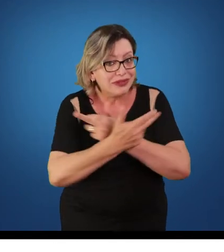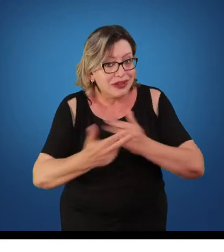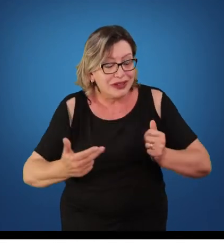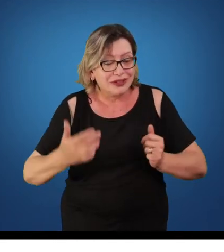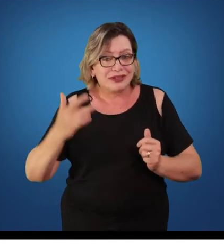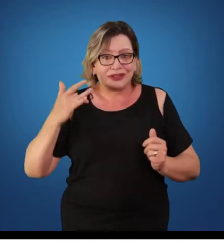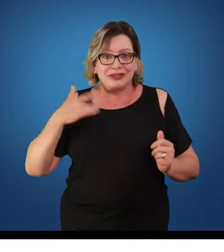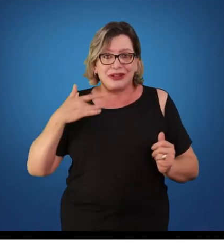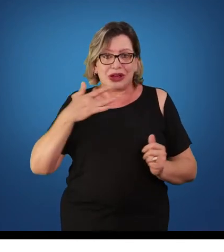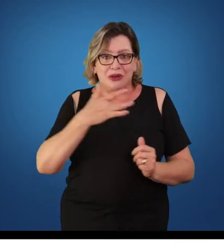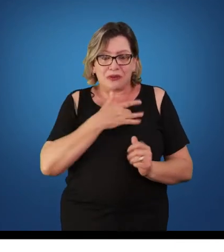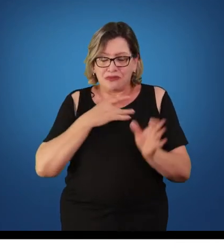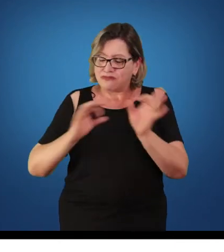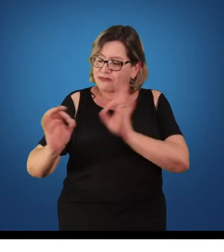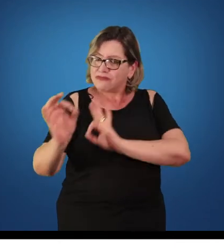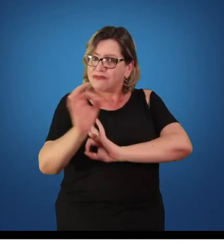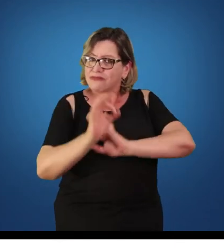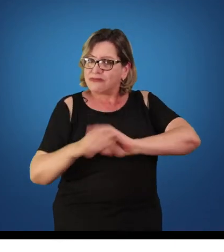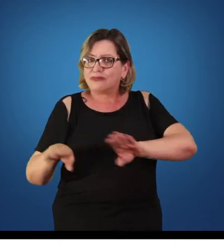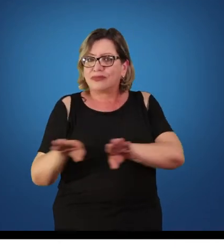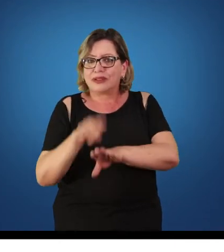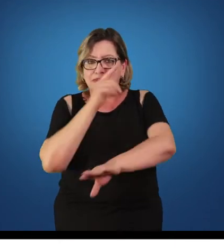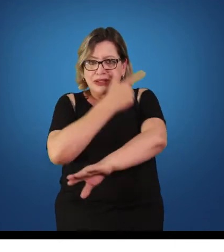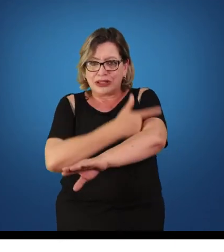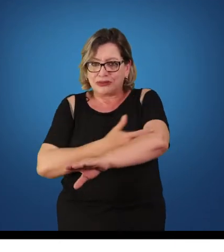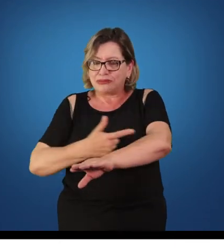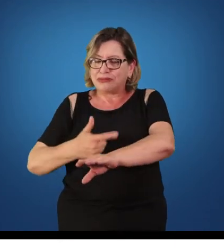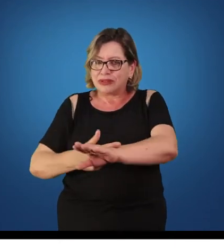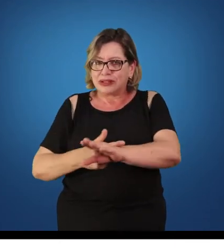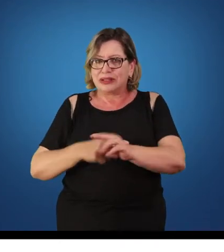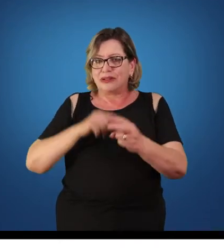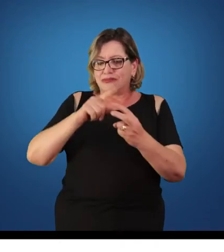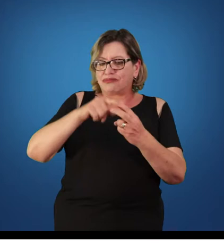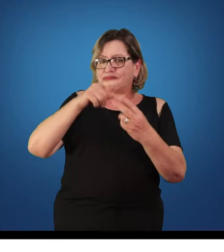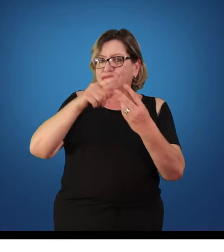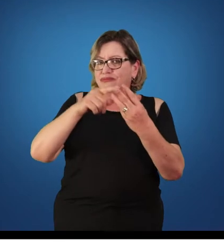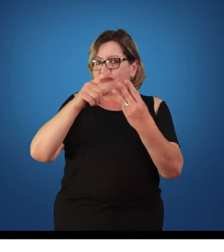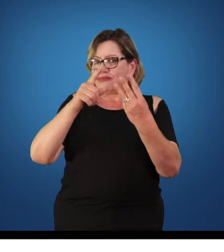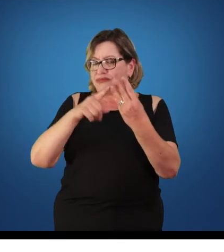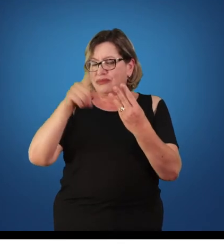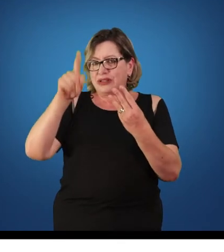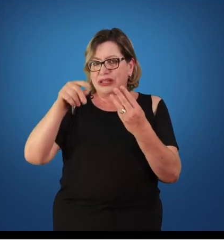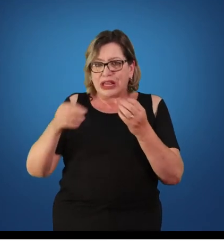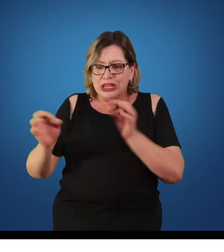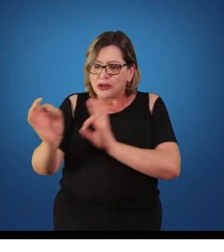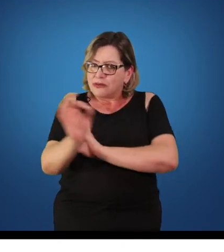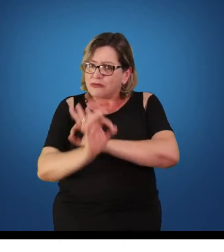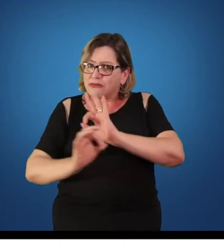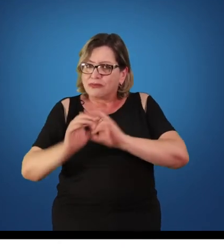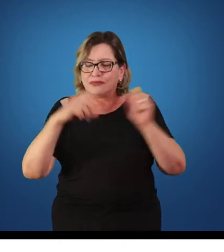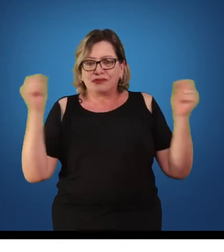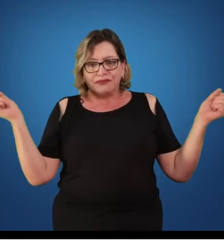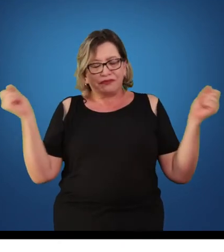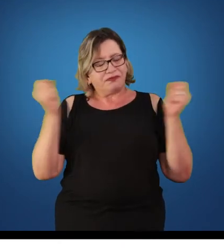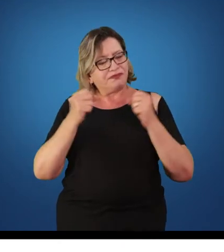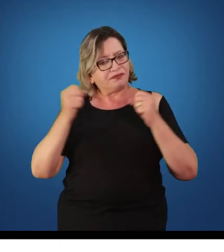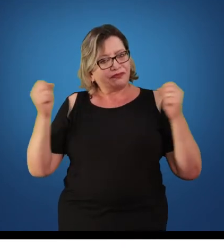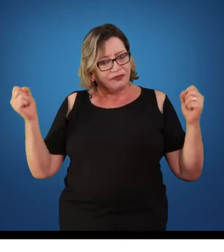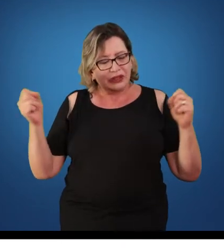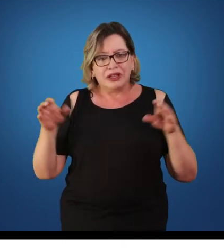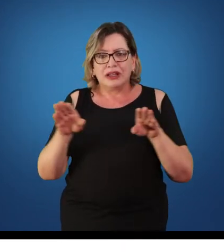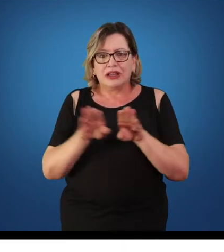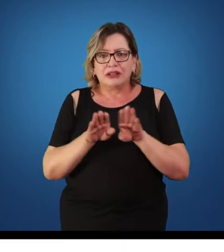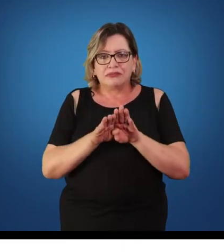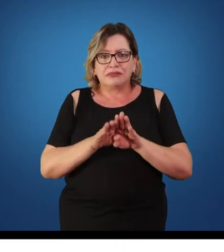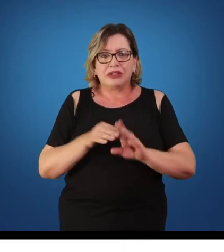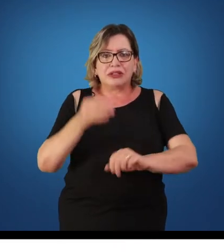disciplina e educação são os tripés da educação física nesse momento. Os cursos de educação